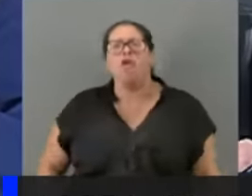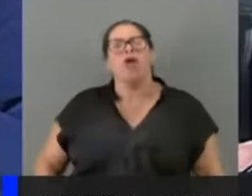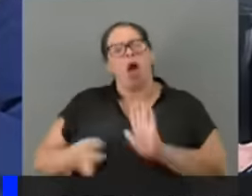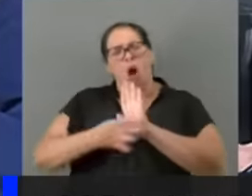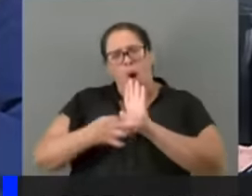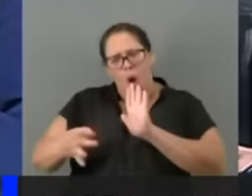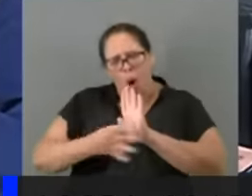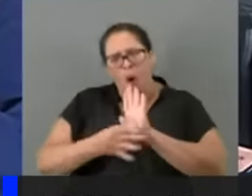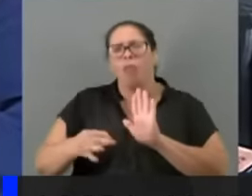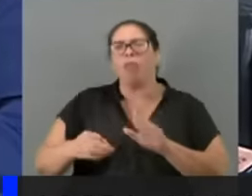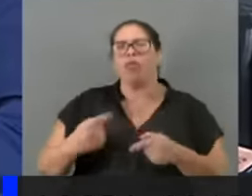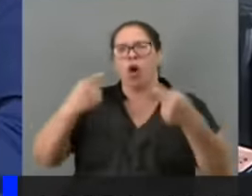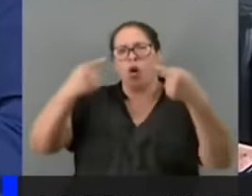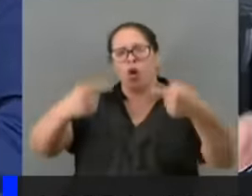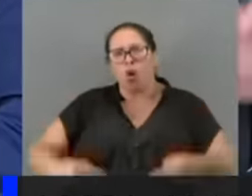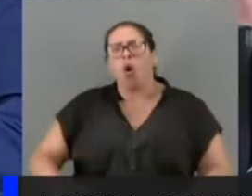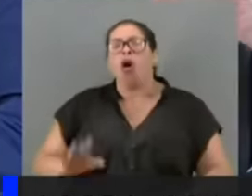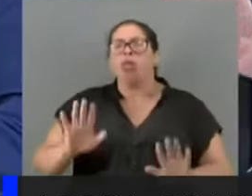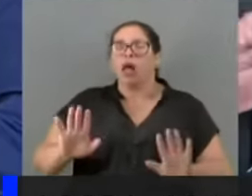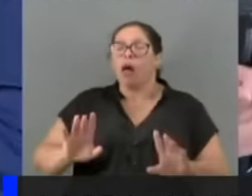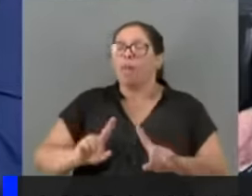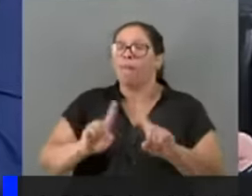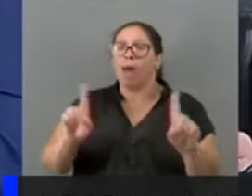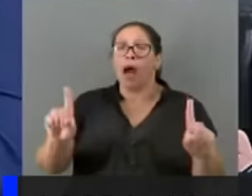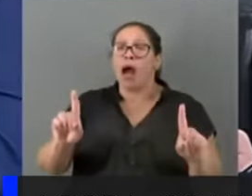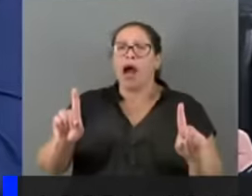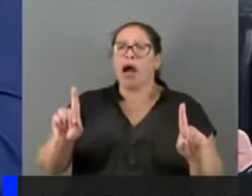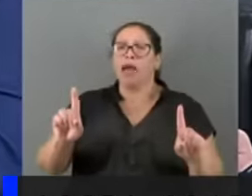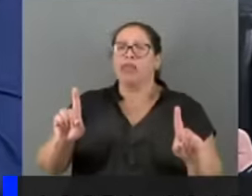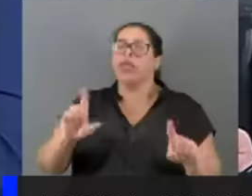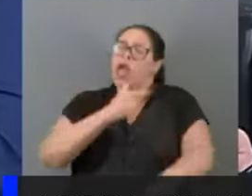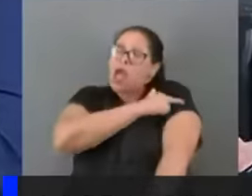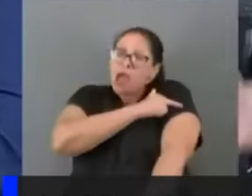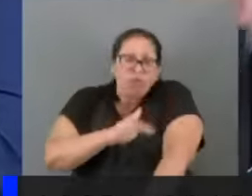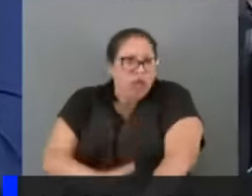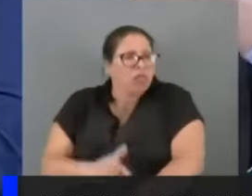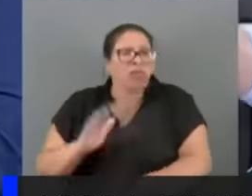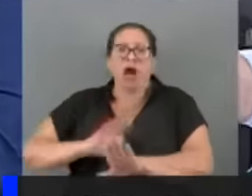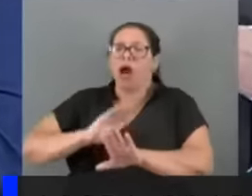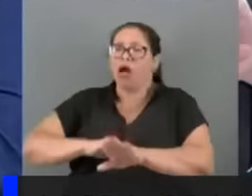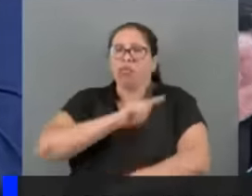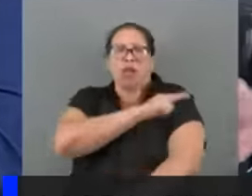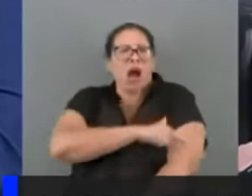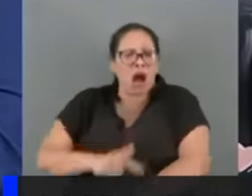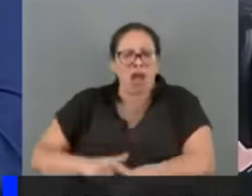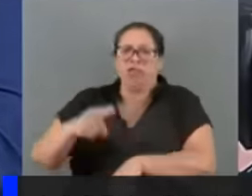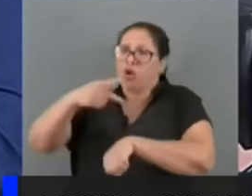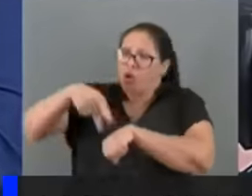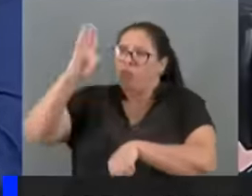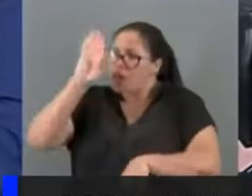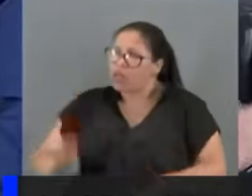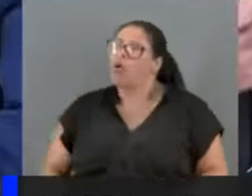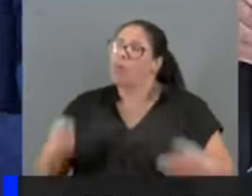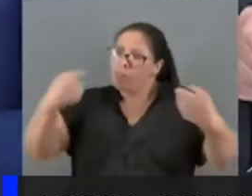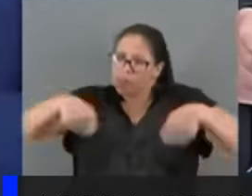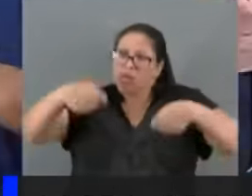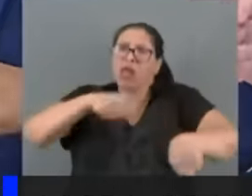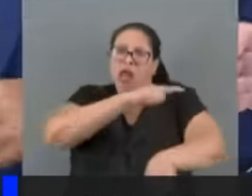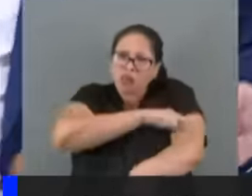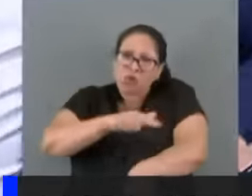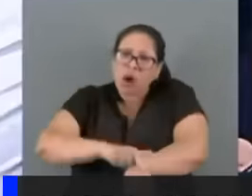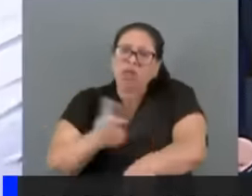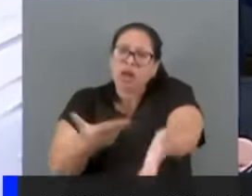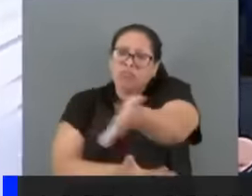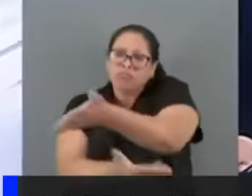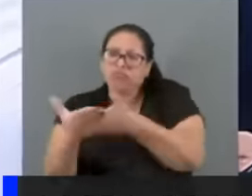inclusive, da gestão de Vossa Excelência, mas não perderei a civilidade. E acho que esse país precisa disso, para que nós possamos diminuir a